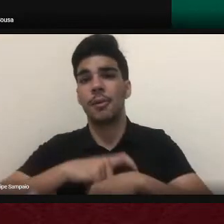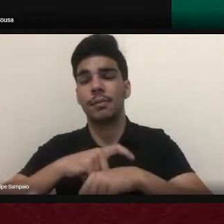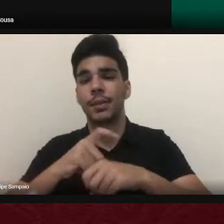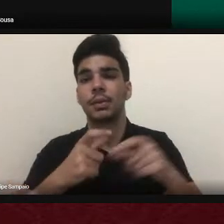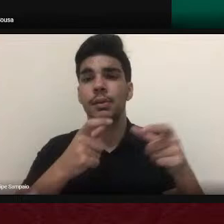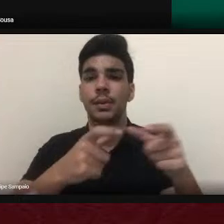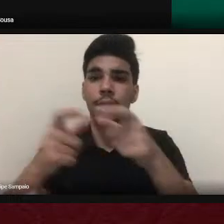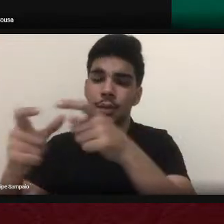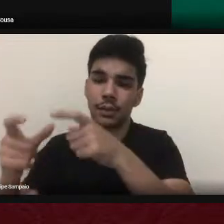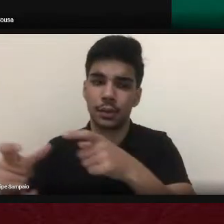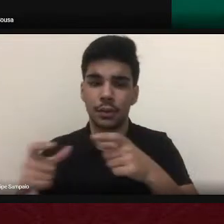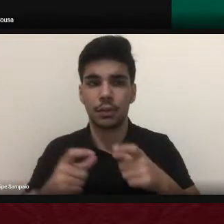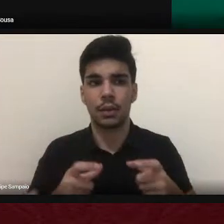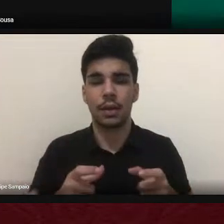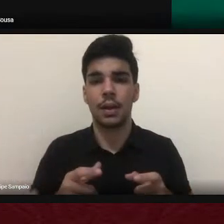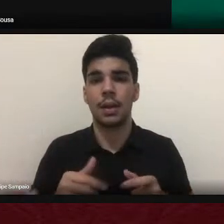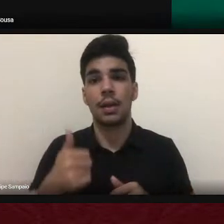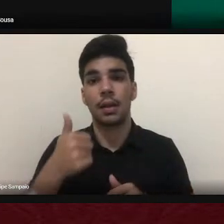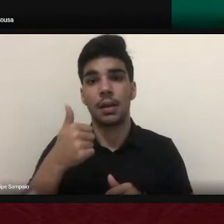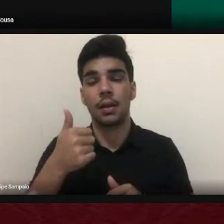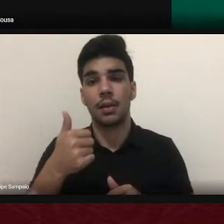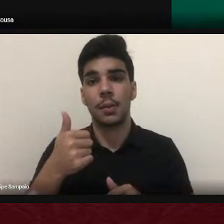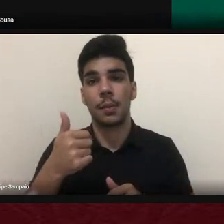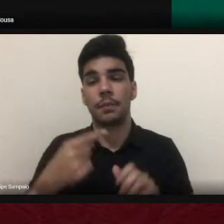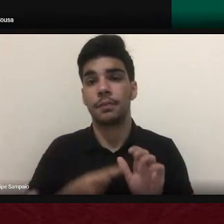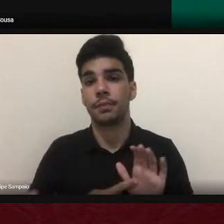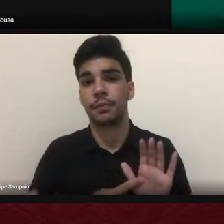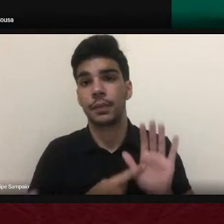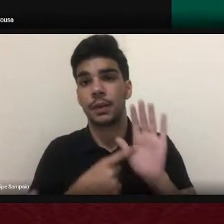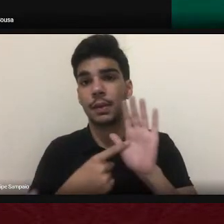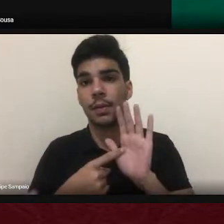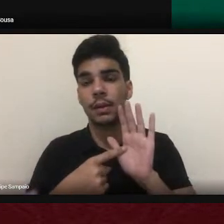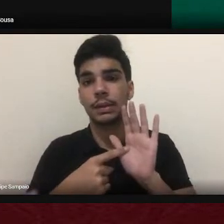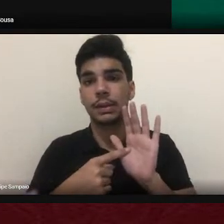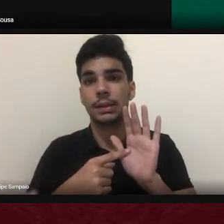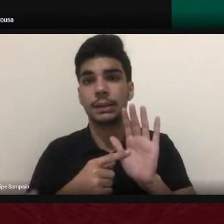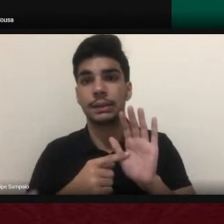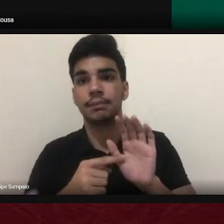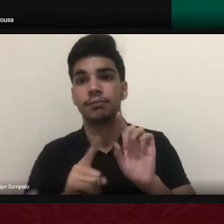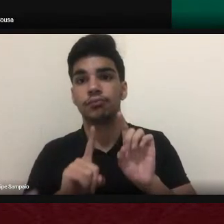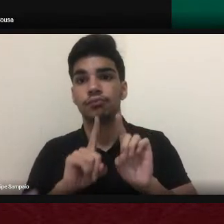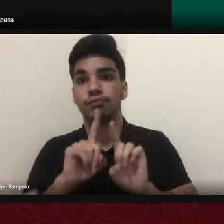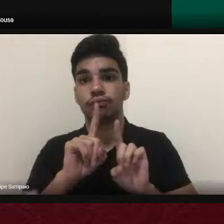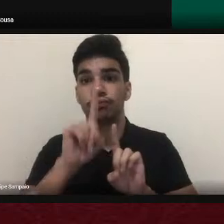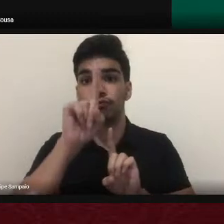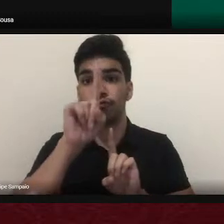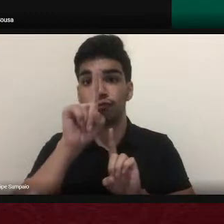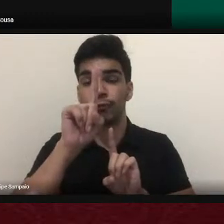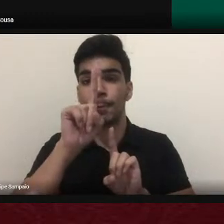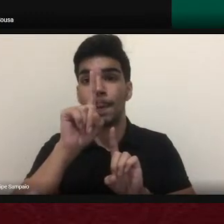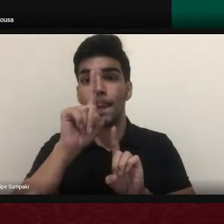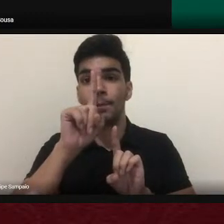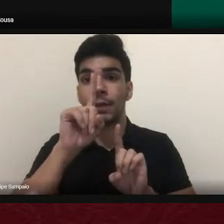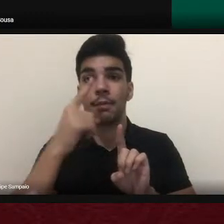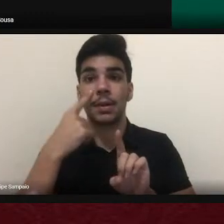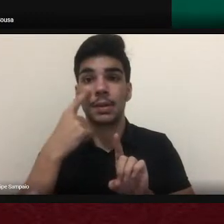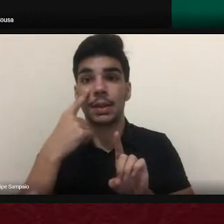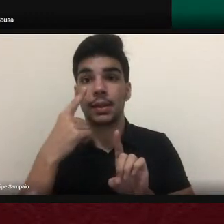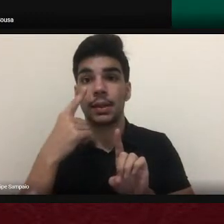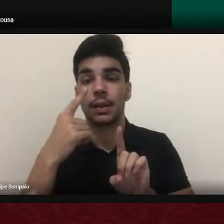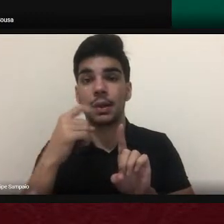abordagem da educação feminina nos impressos foi importante para pensar a formação da sociedade brasileira